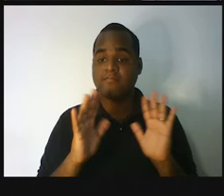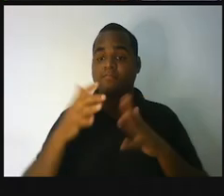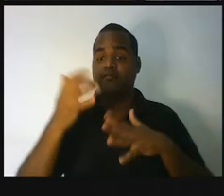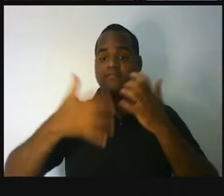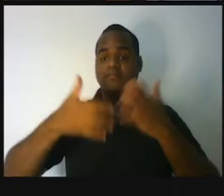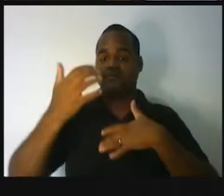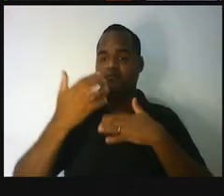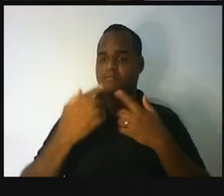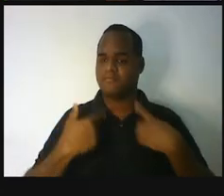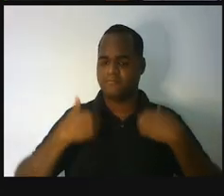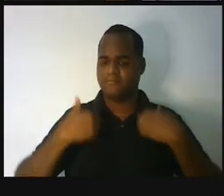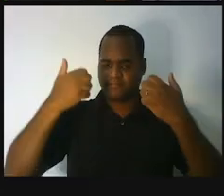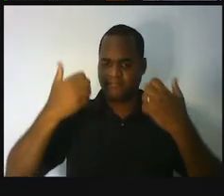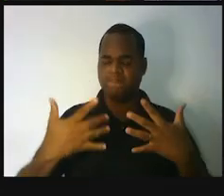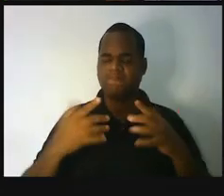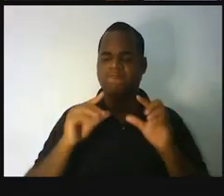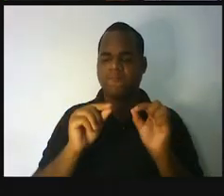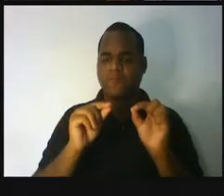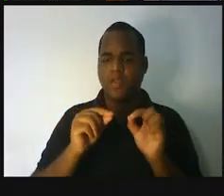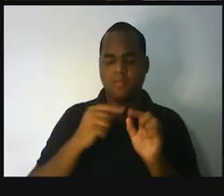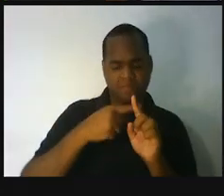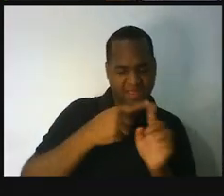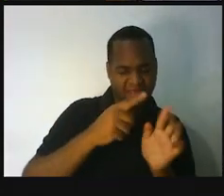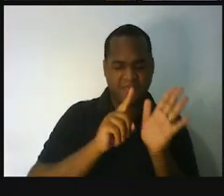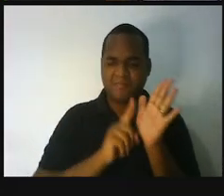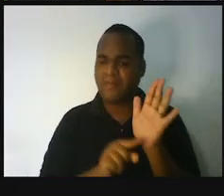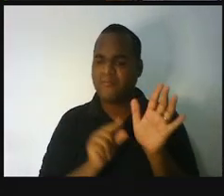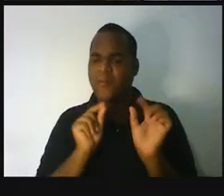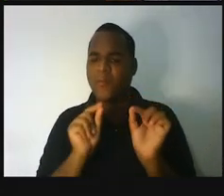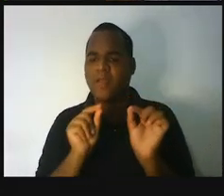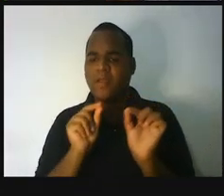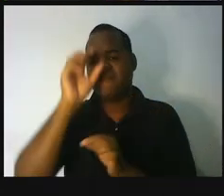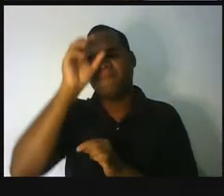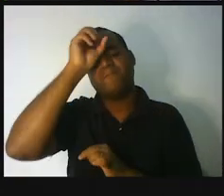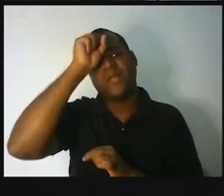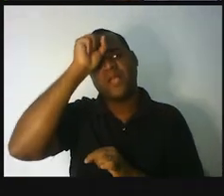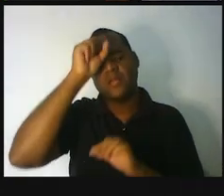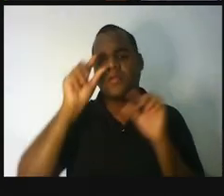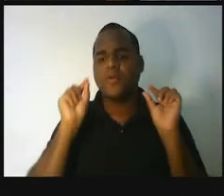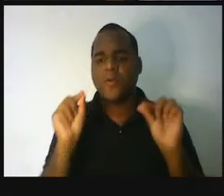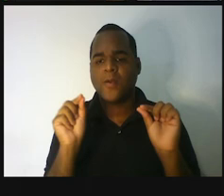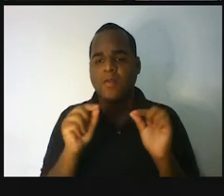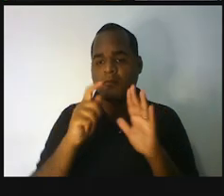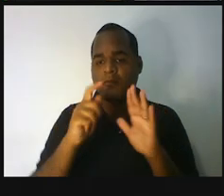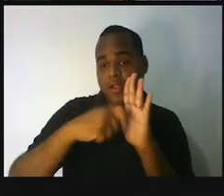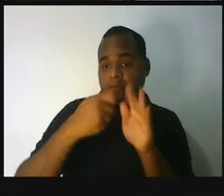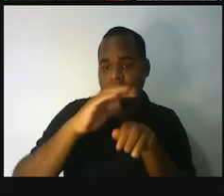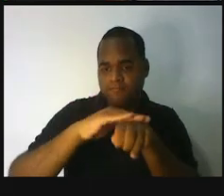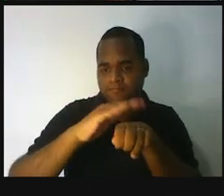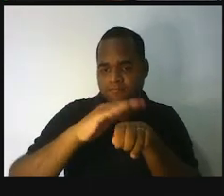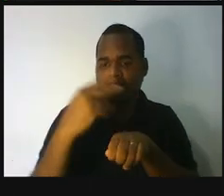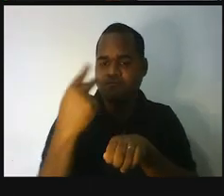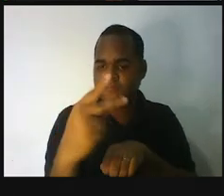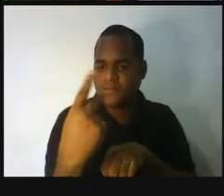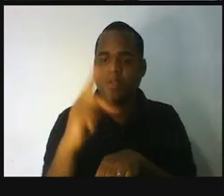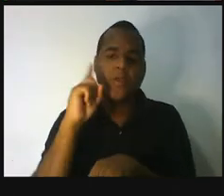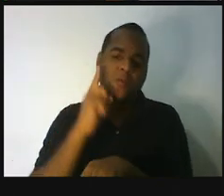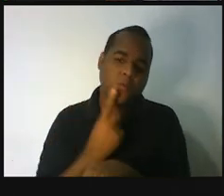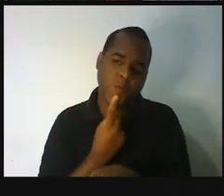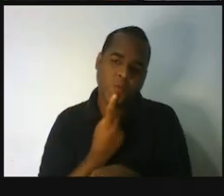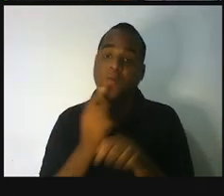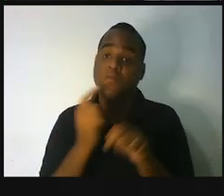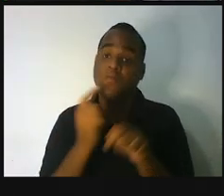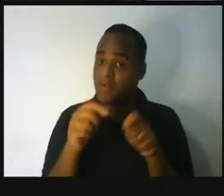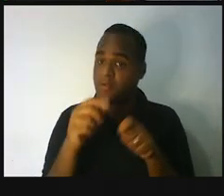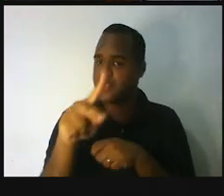explicações sobre as coisas que você conseguiu aprender nessa aula. Tá bom? E aí, depois que você gravar, sempre que